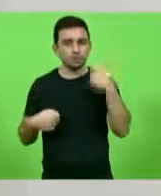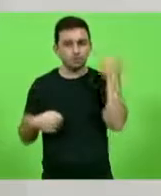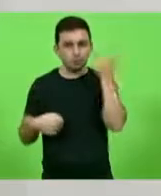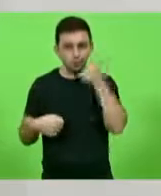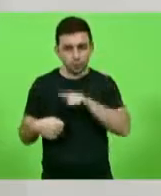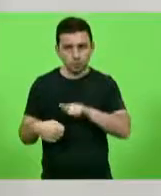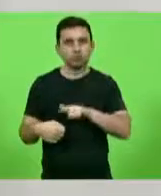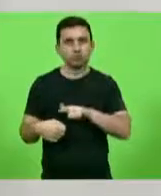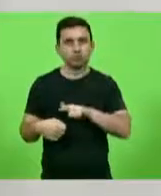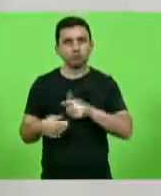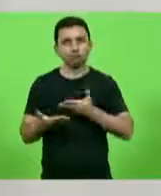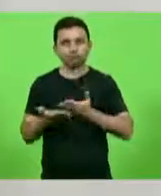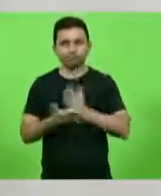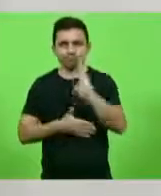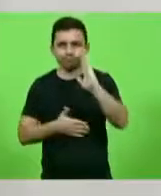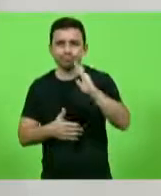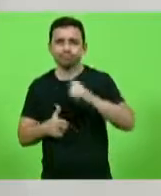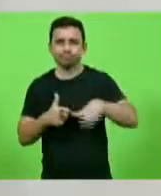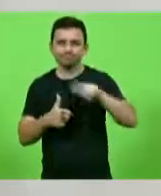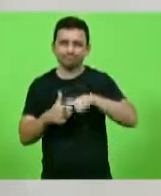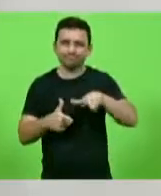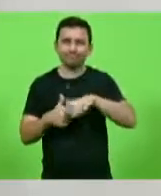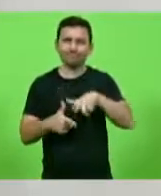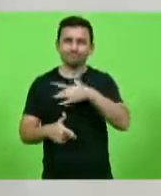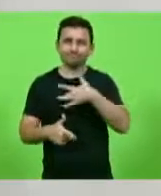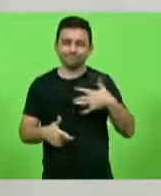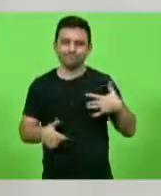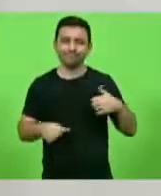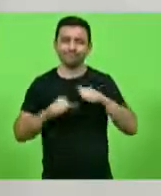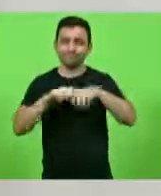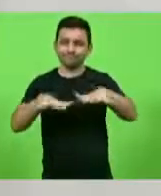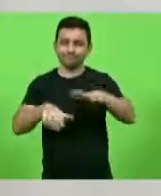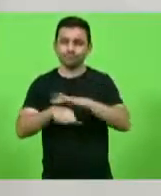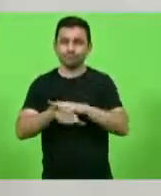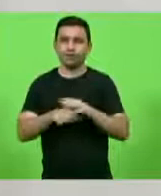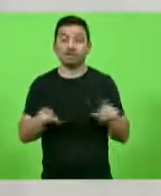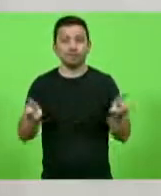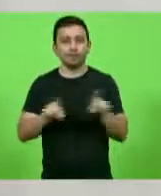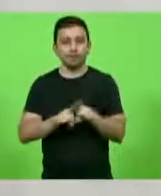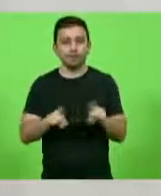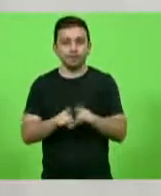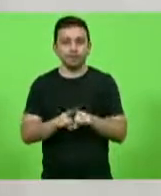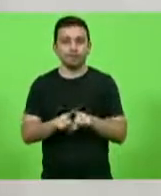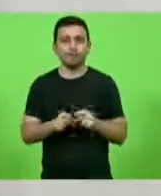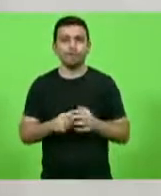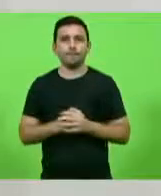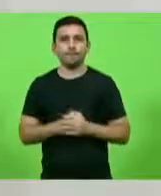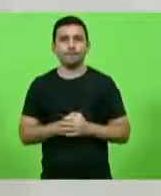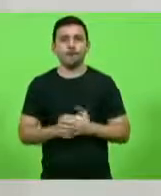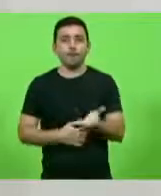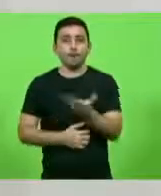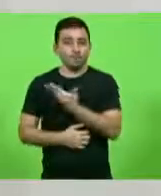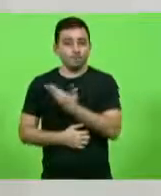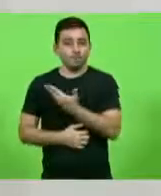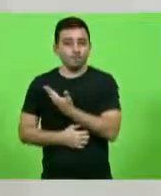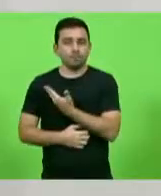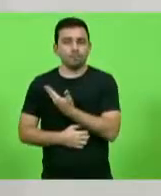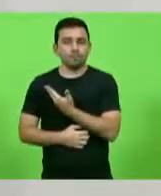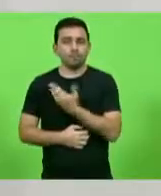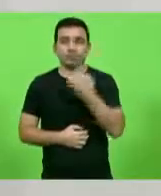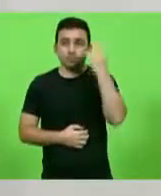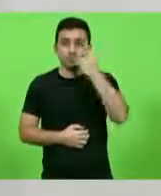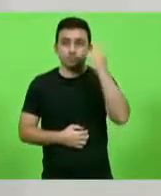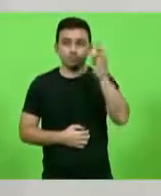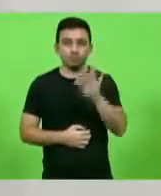crise de dificuldade de saúde com essa pandemia. Da mesma forma, o meu amigo, foi deputado